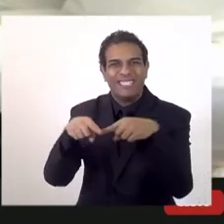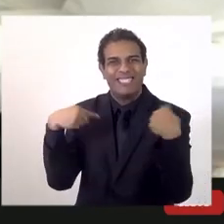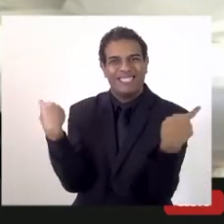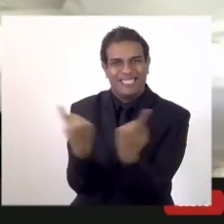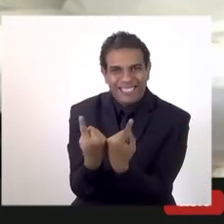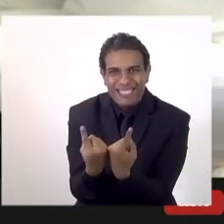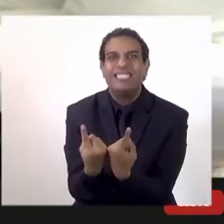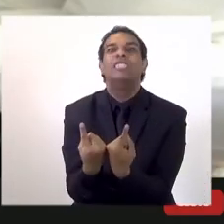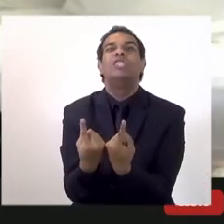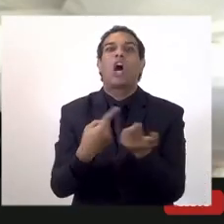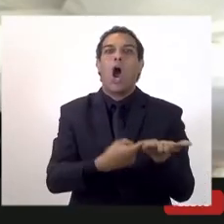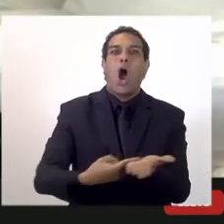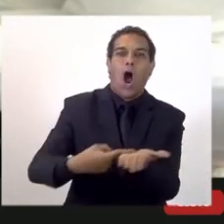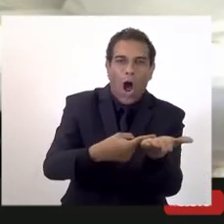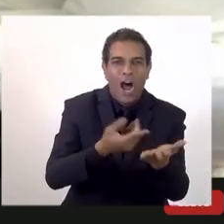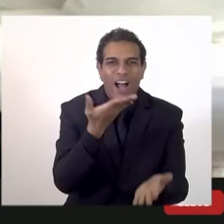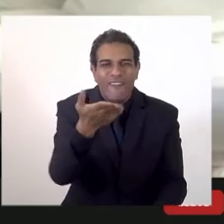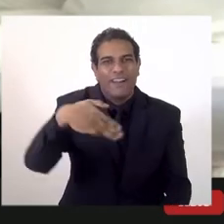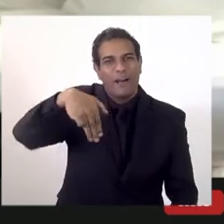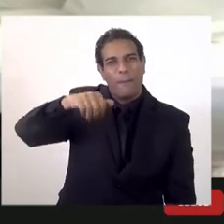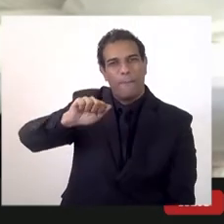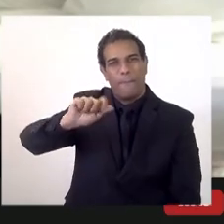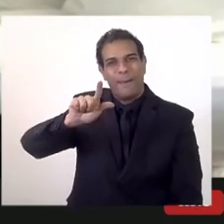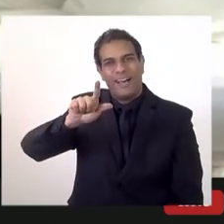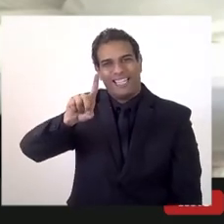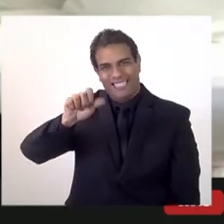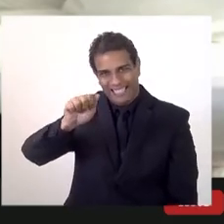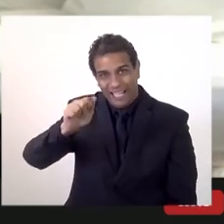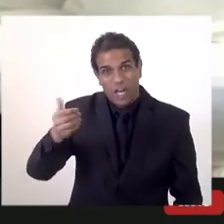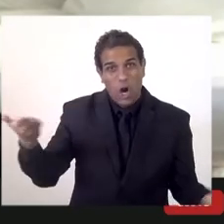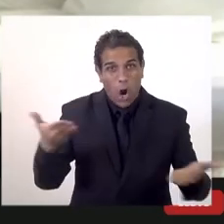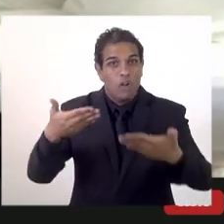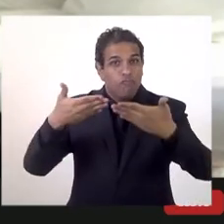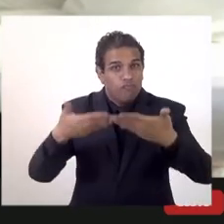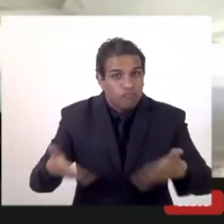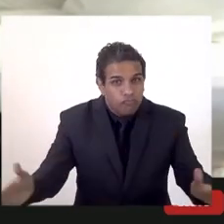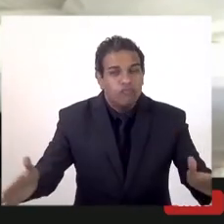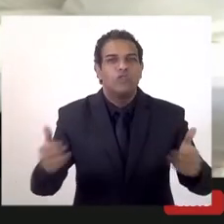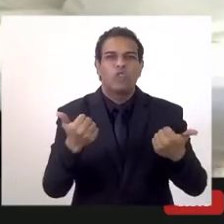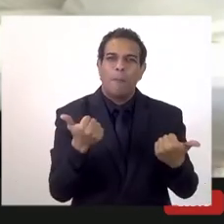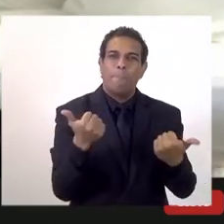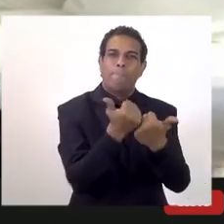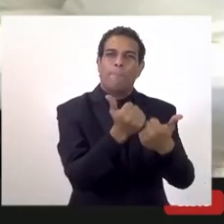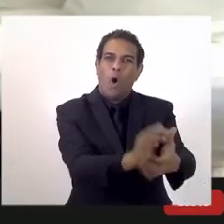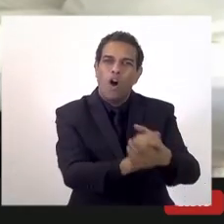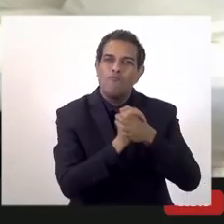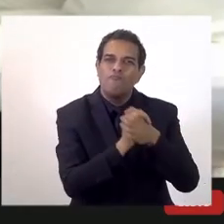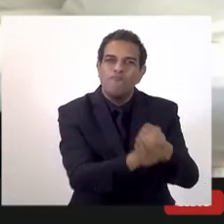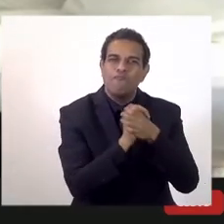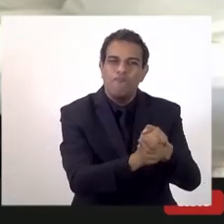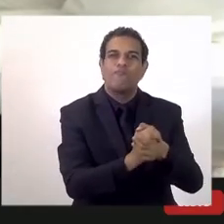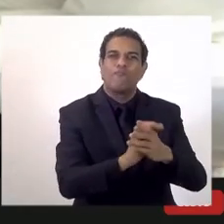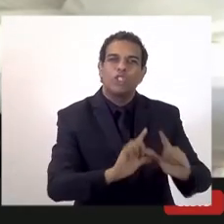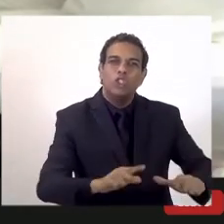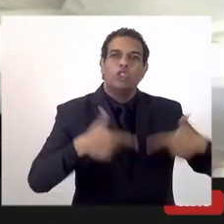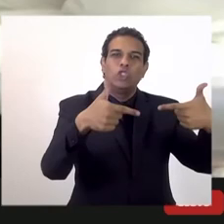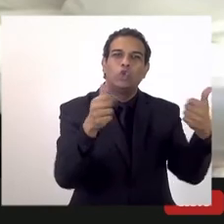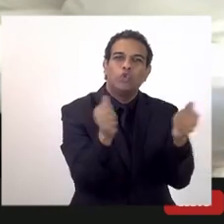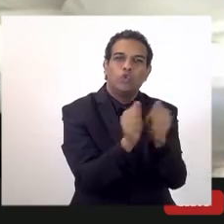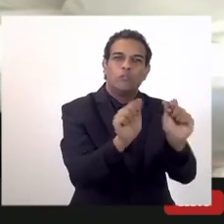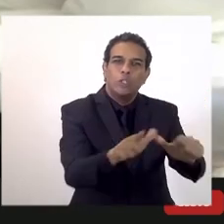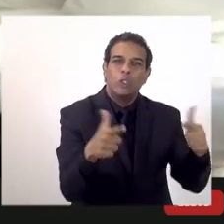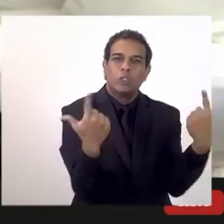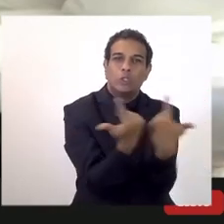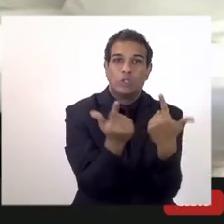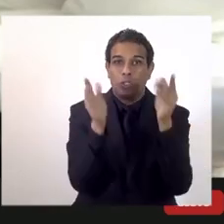Magda esteve lá também então nós estamos aqui abrindo aqui nosso apoio o que foi necessário aí eu acho que a gente tem que